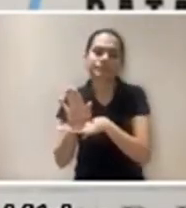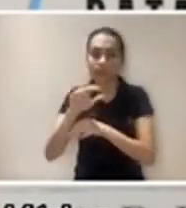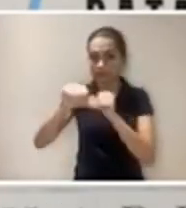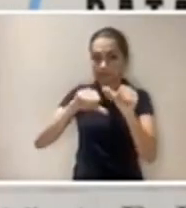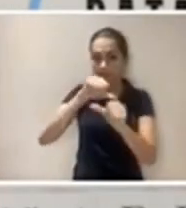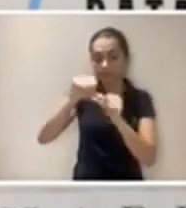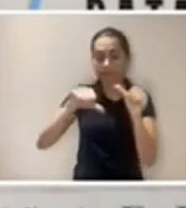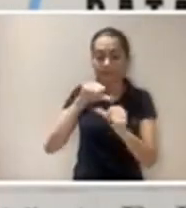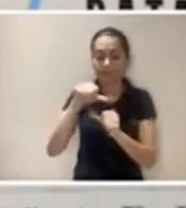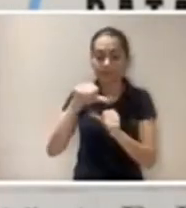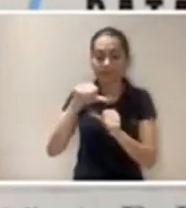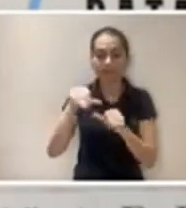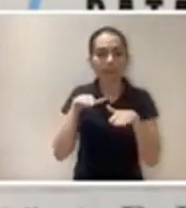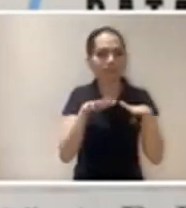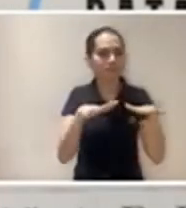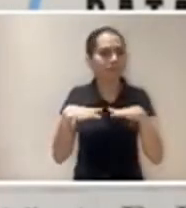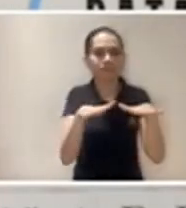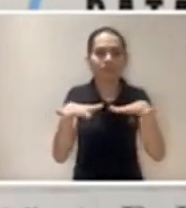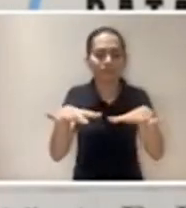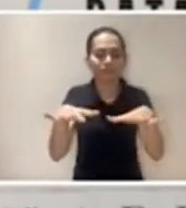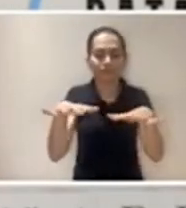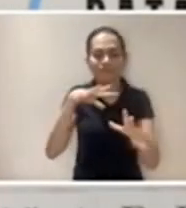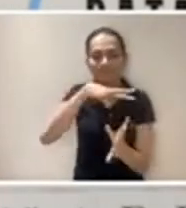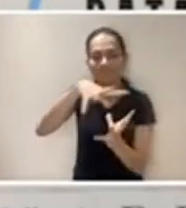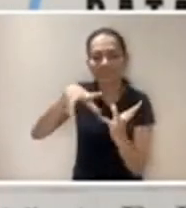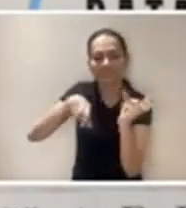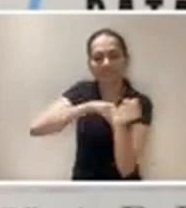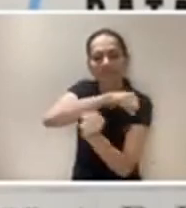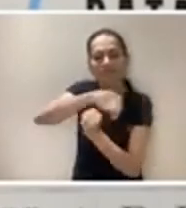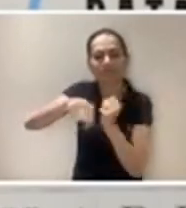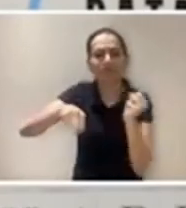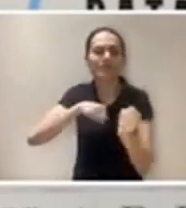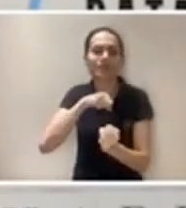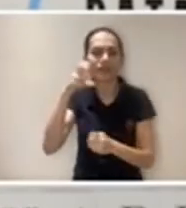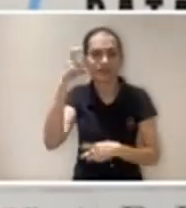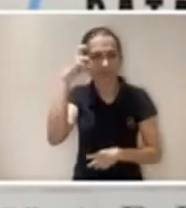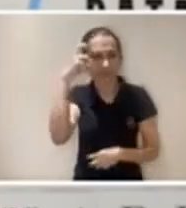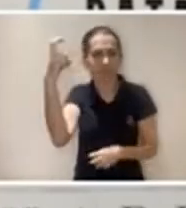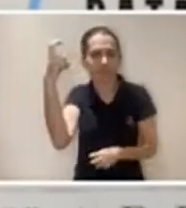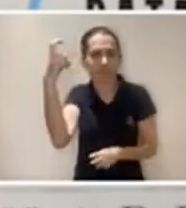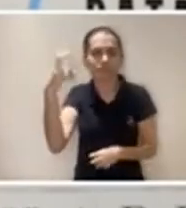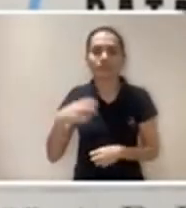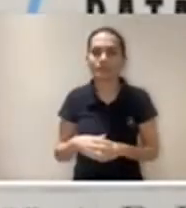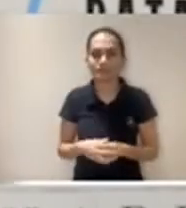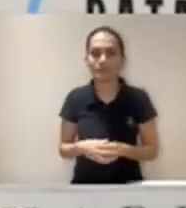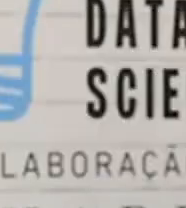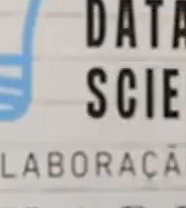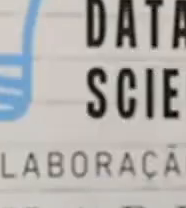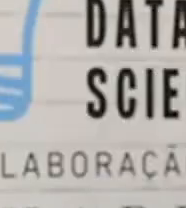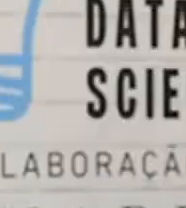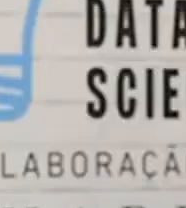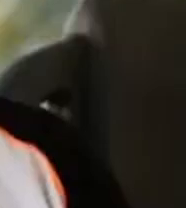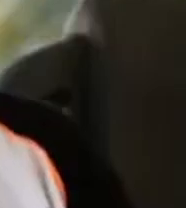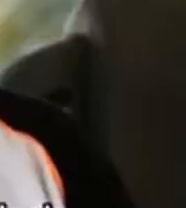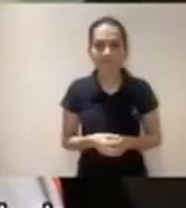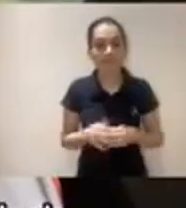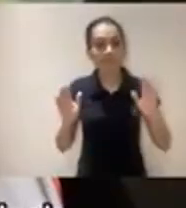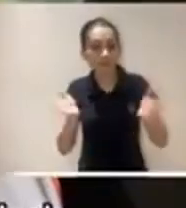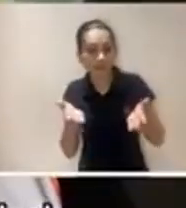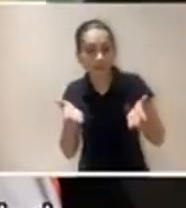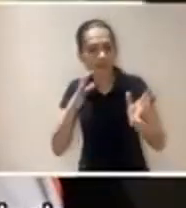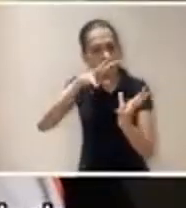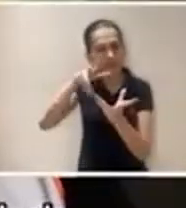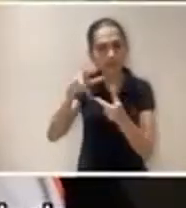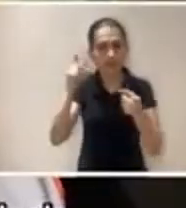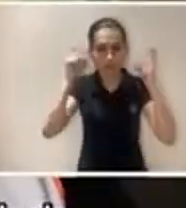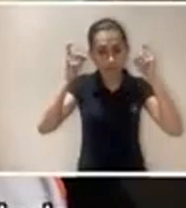confortável, enfim, ela faz parte dessa transição para a mobilidade sustentável e inteligente. O que